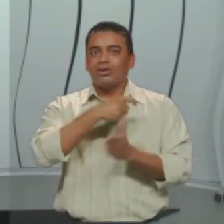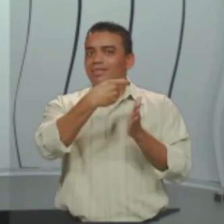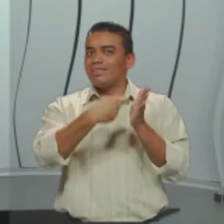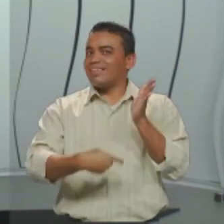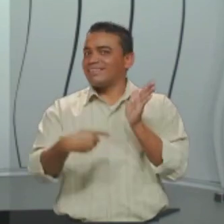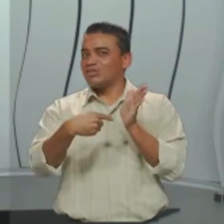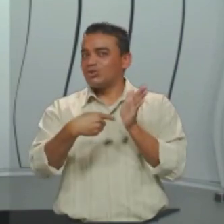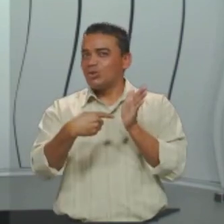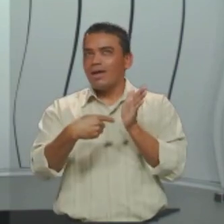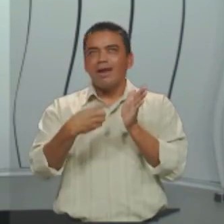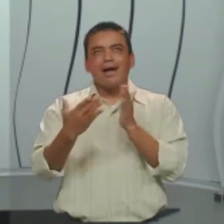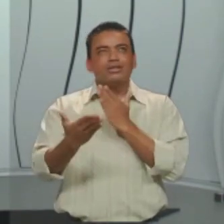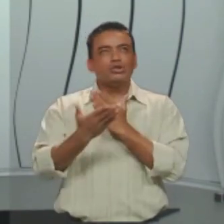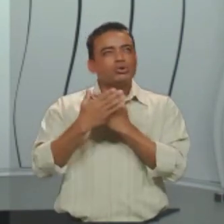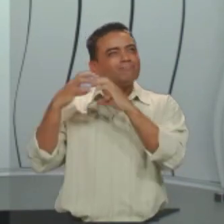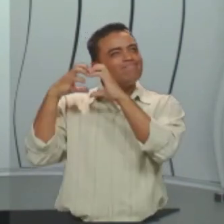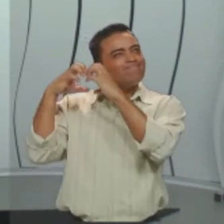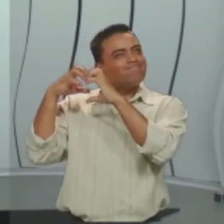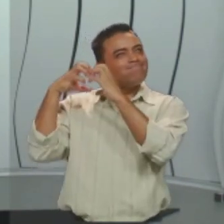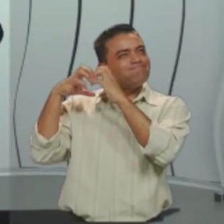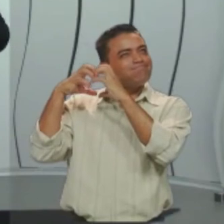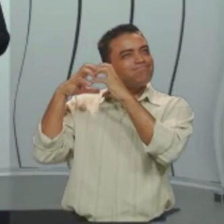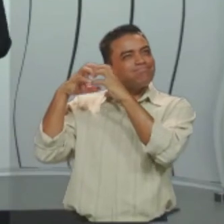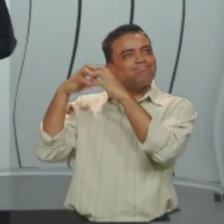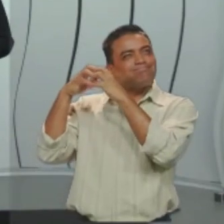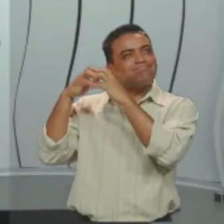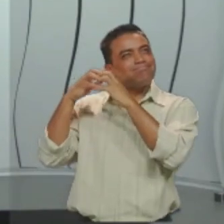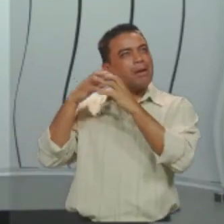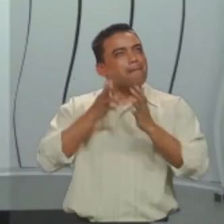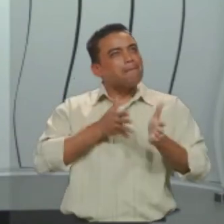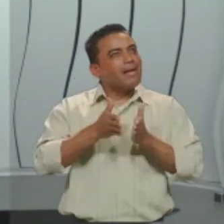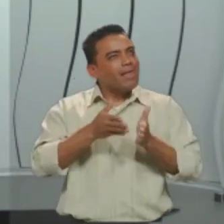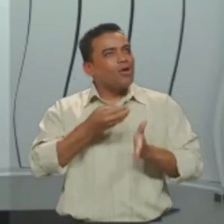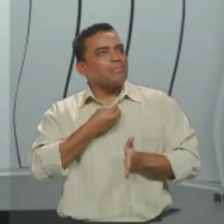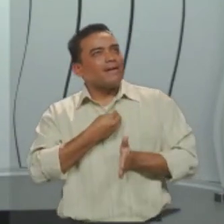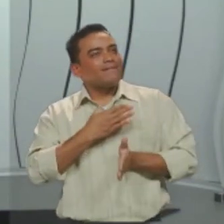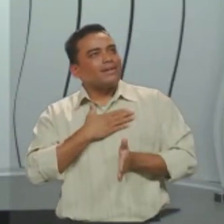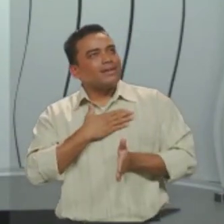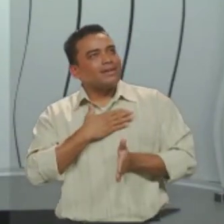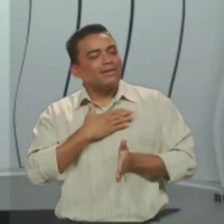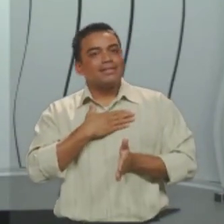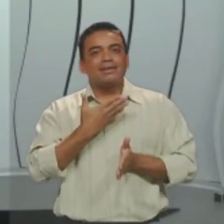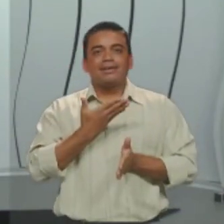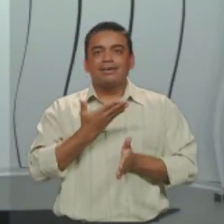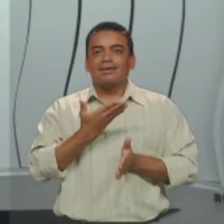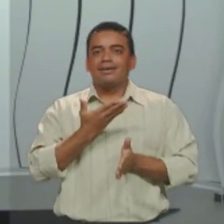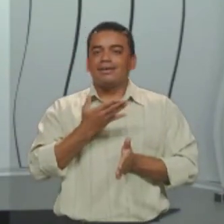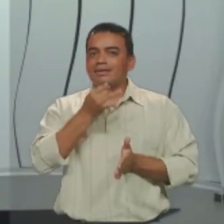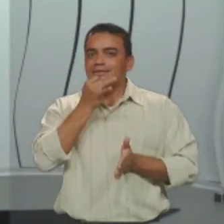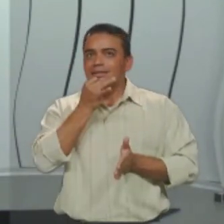pois ela nos leva a refletir, né? Sobre vários momentos da vida, várias